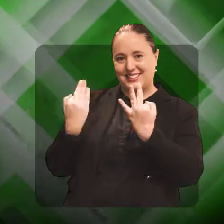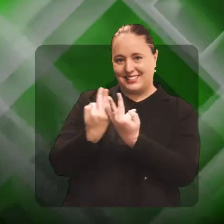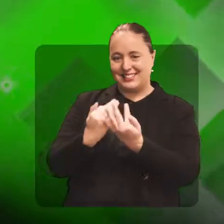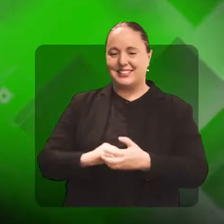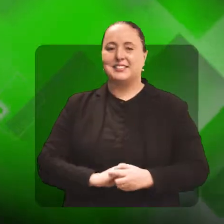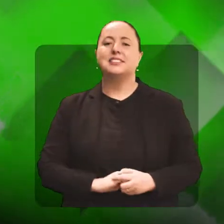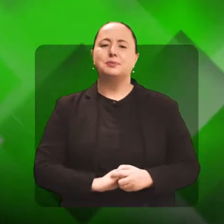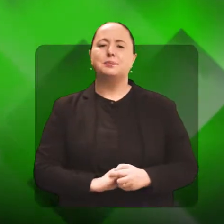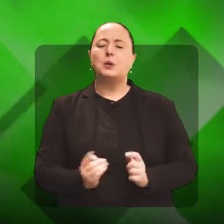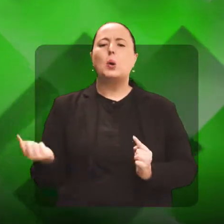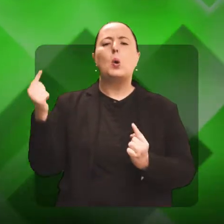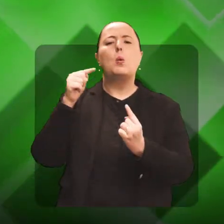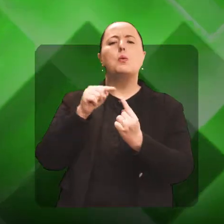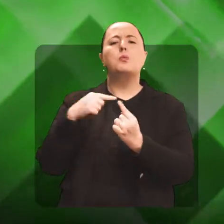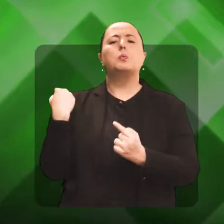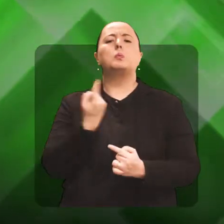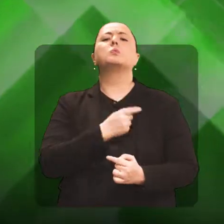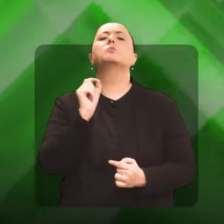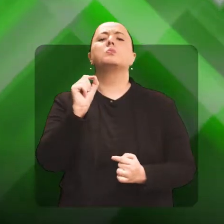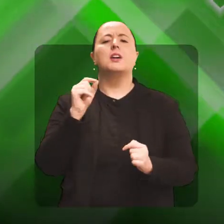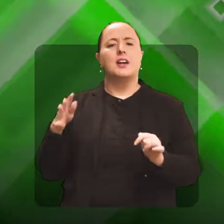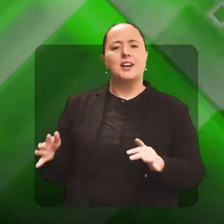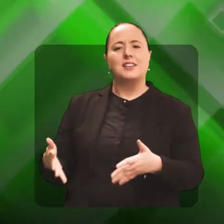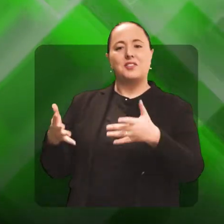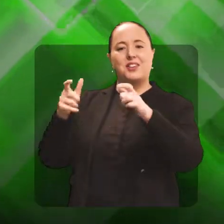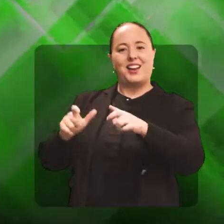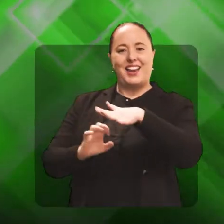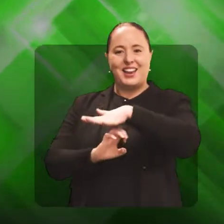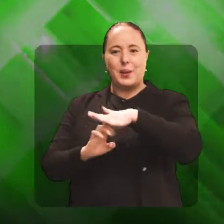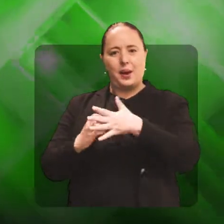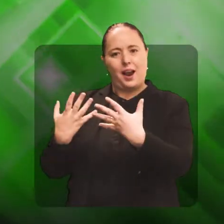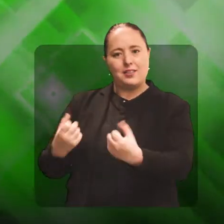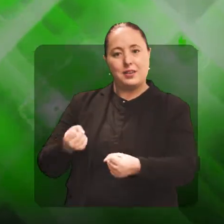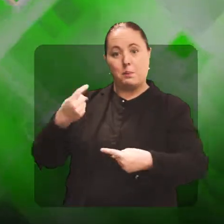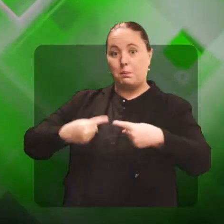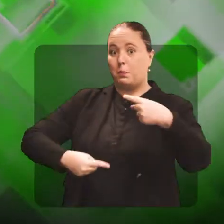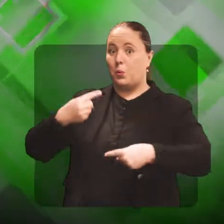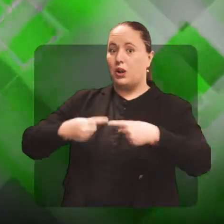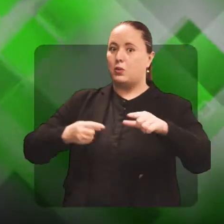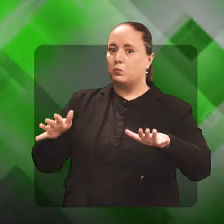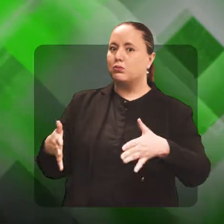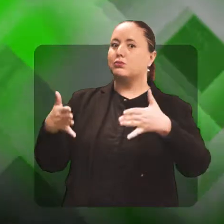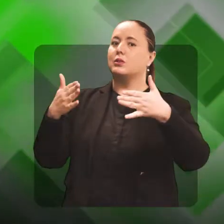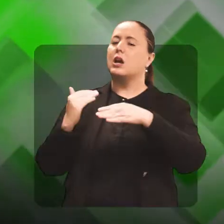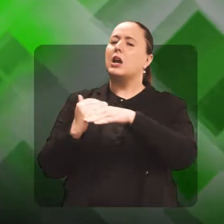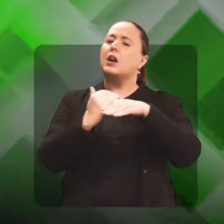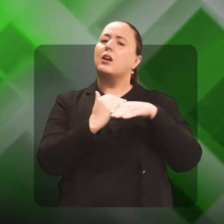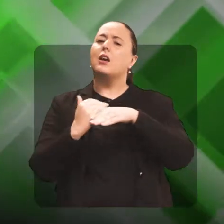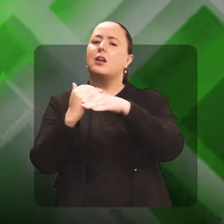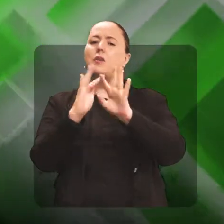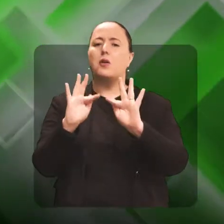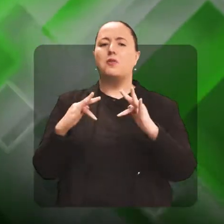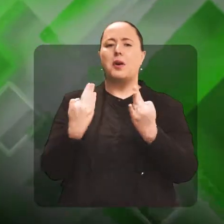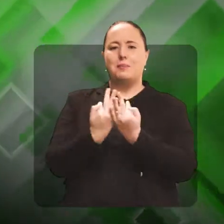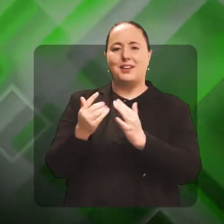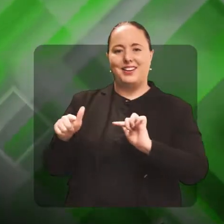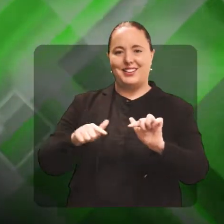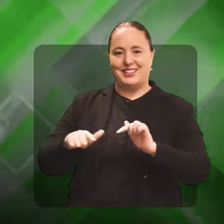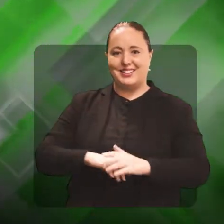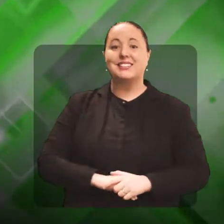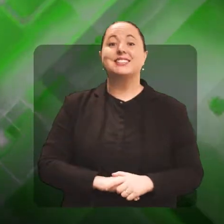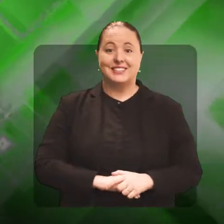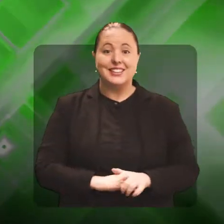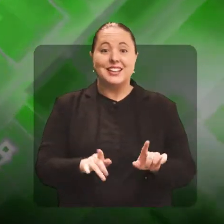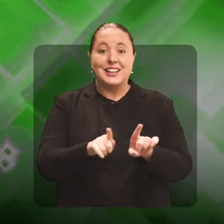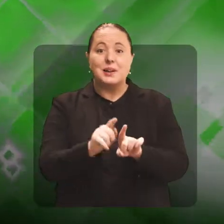Família. Nosso objetivo é incentivar empresas a adotarem políticas de promoção do equilíbrio entre família e